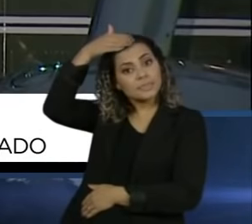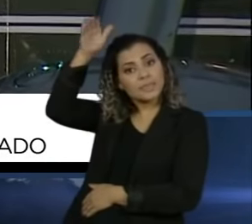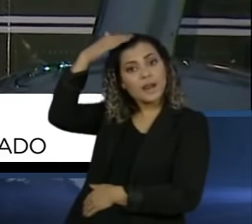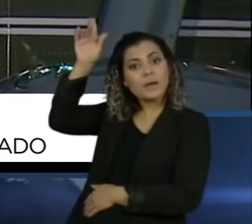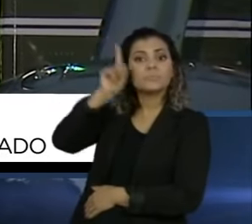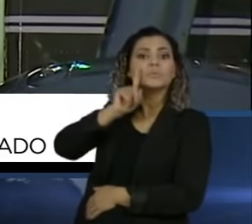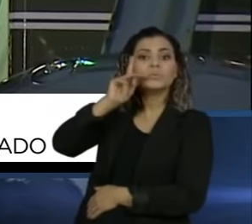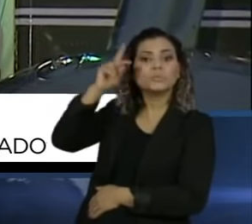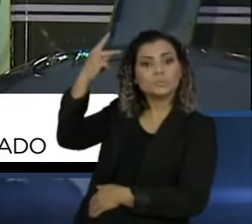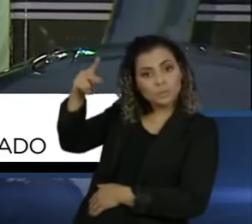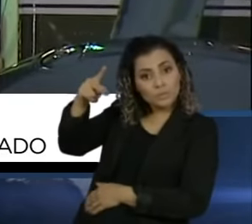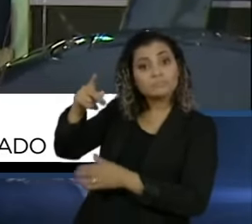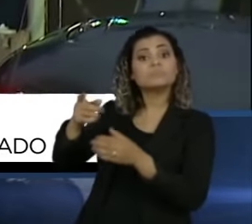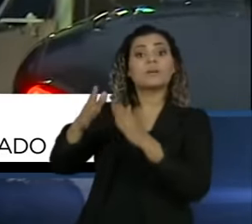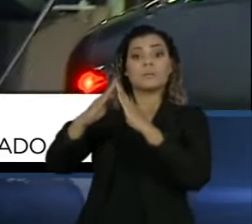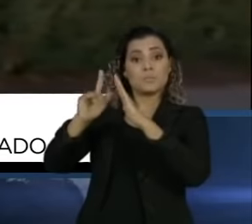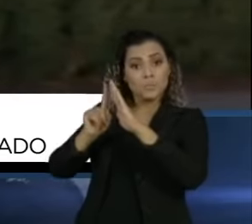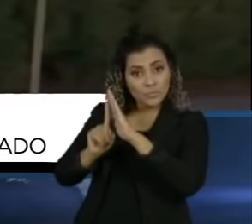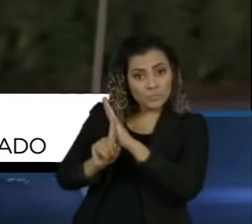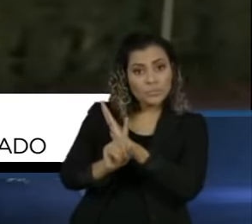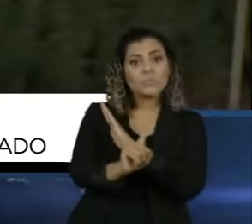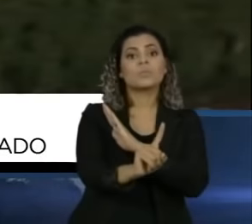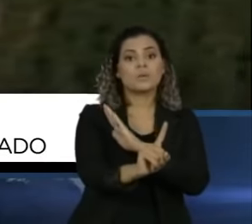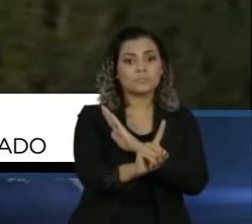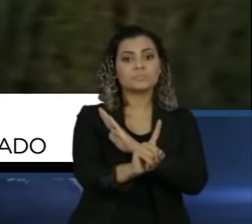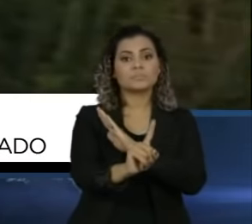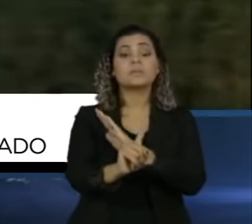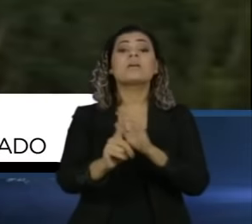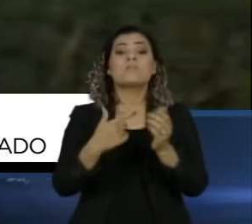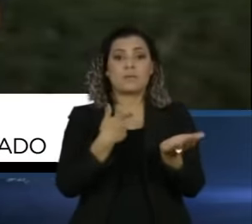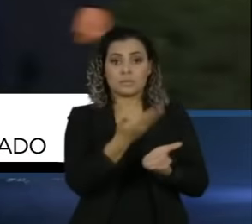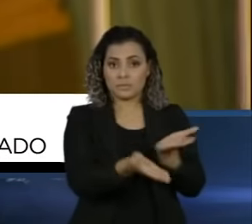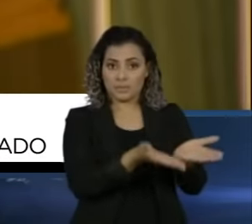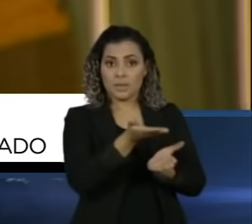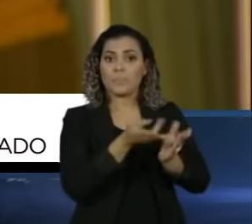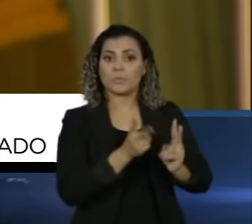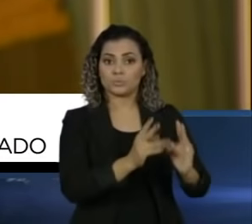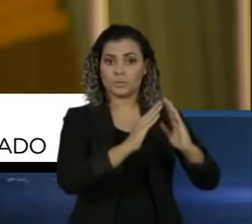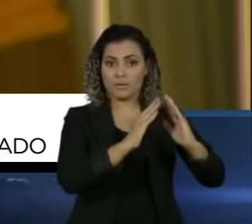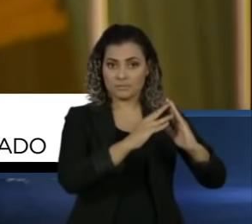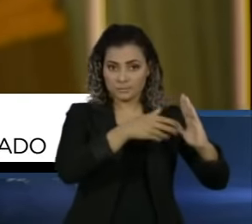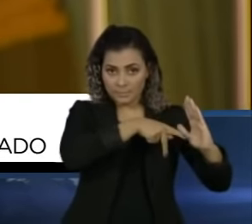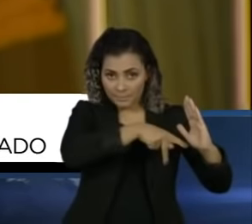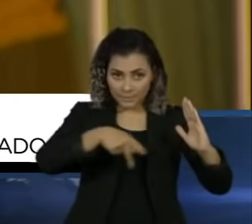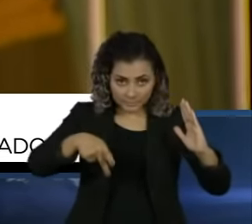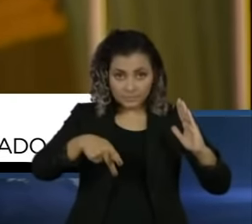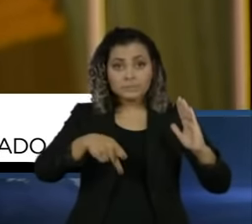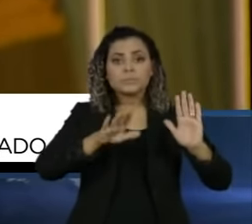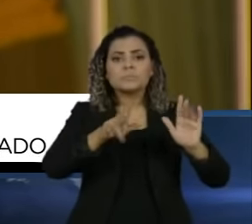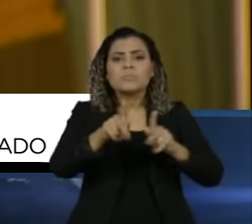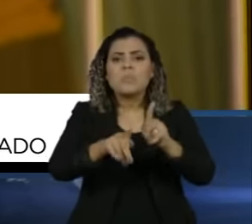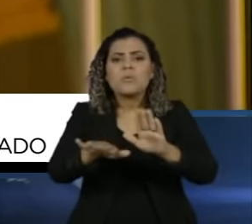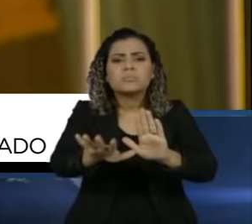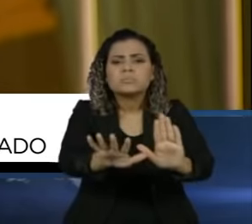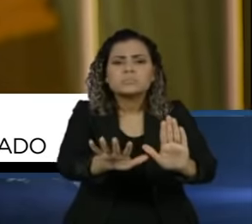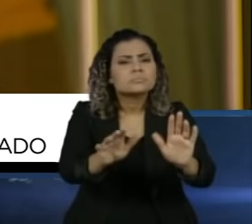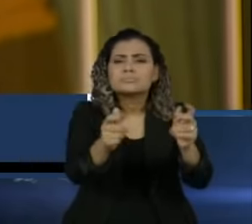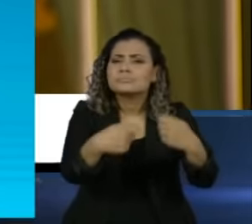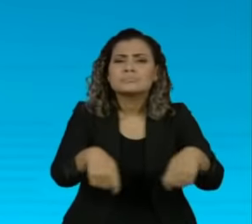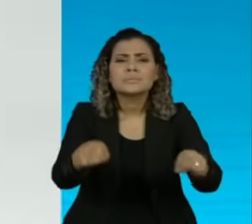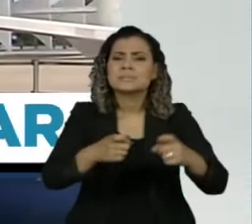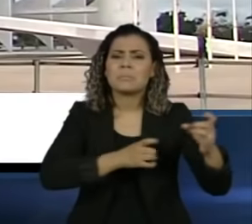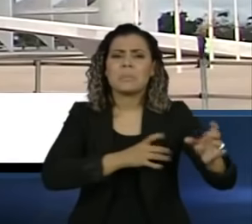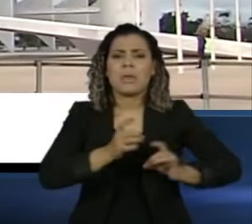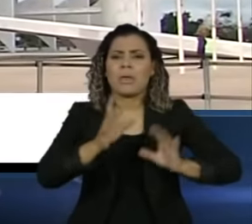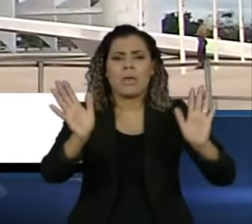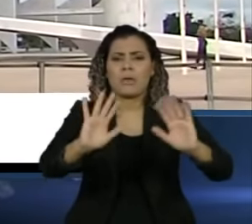Trump, tem auto-hospitalar, diz que continuará tratamento na Casa Branca e pede para a população não ter medo da Covid-19.